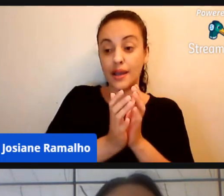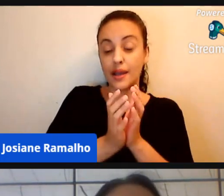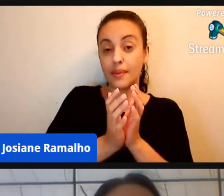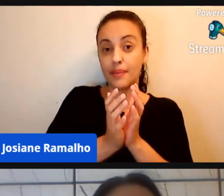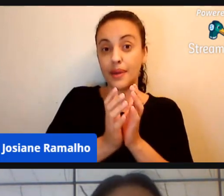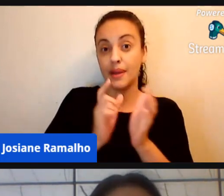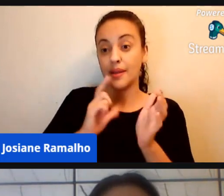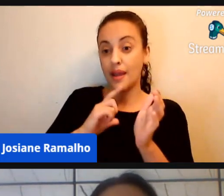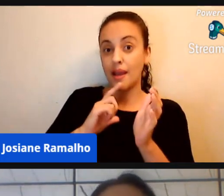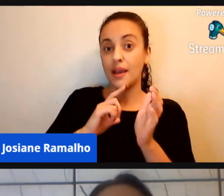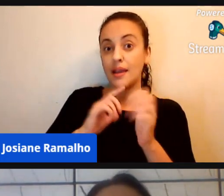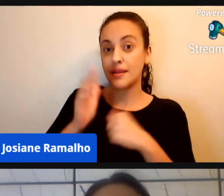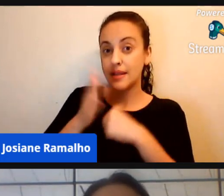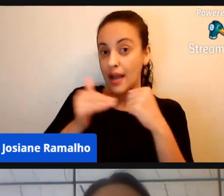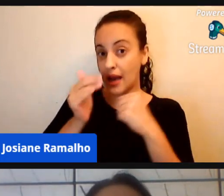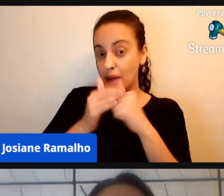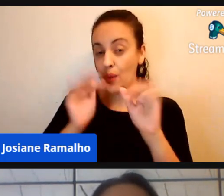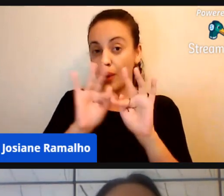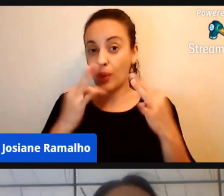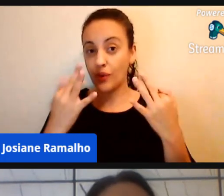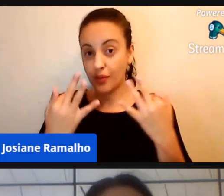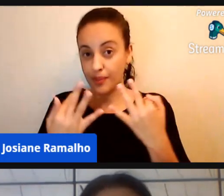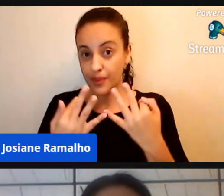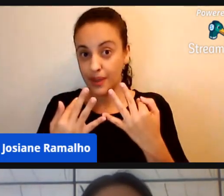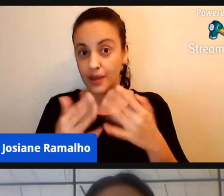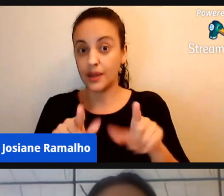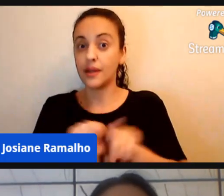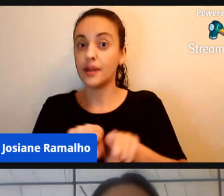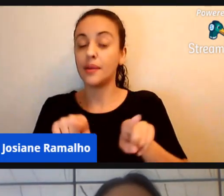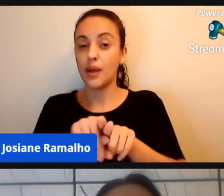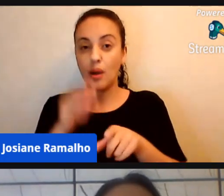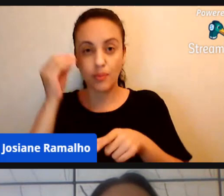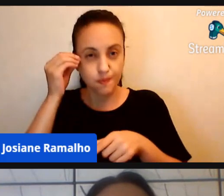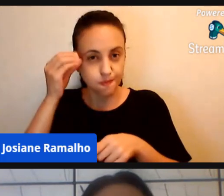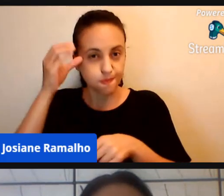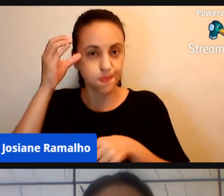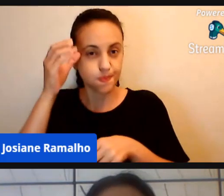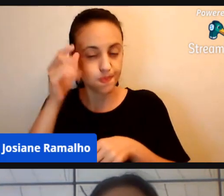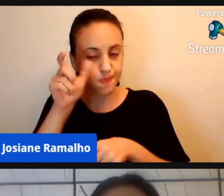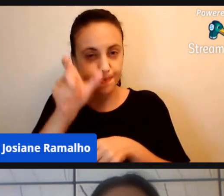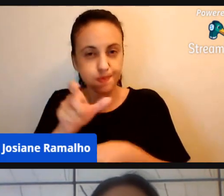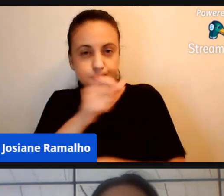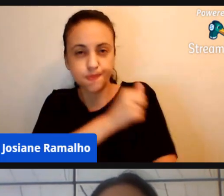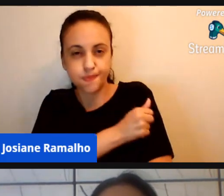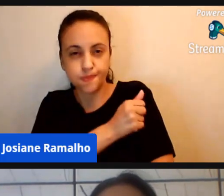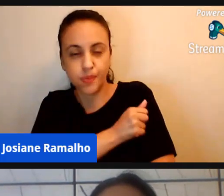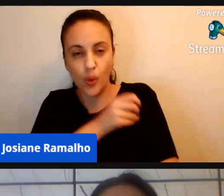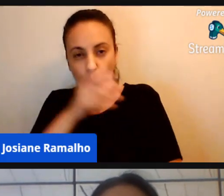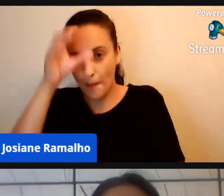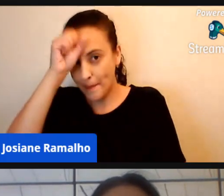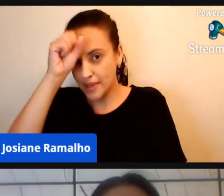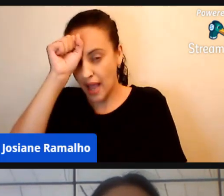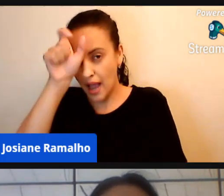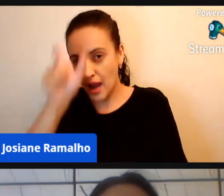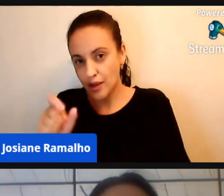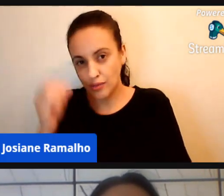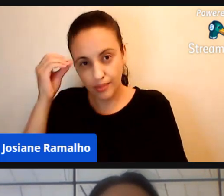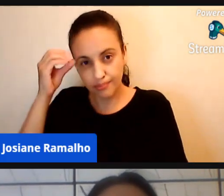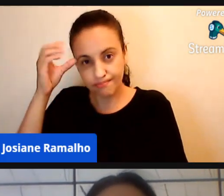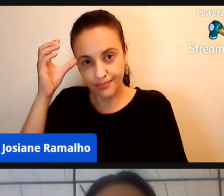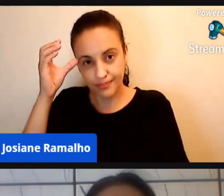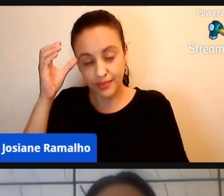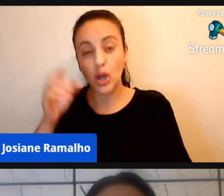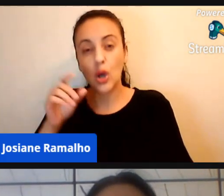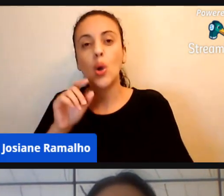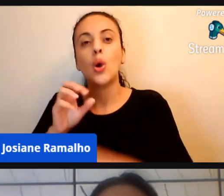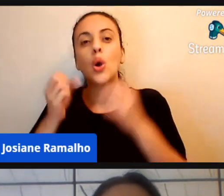família, também o conhecimento do aluno, o aprendizado do aluno, o que o